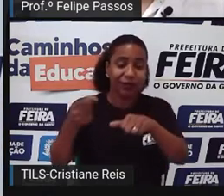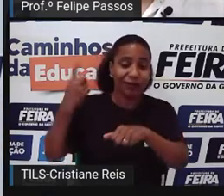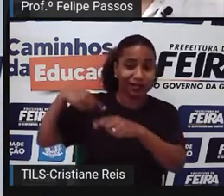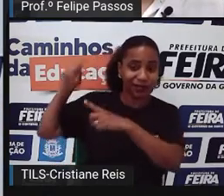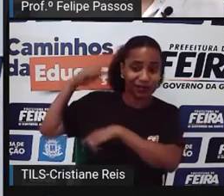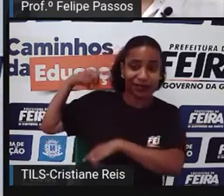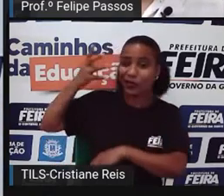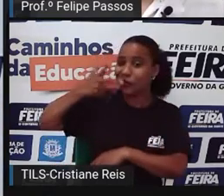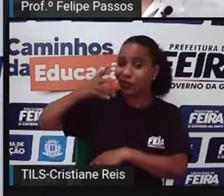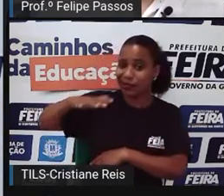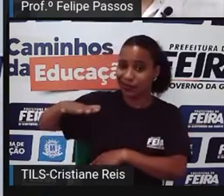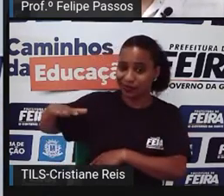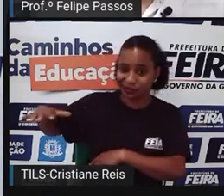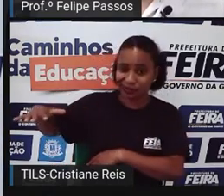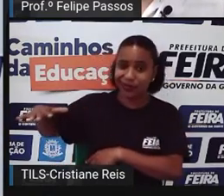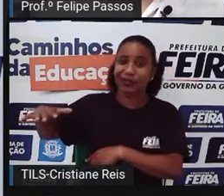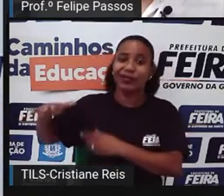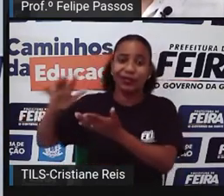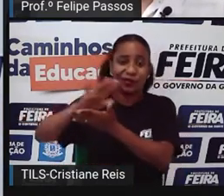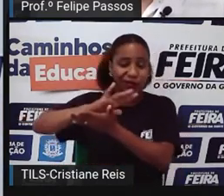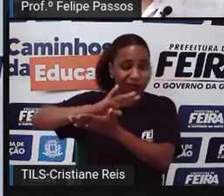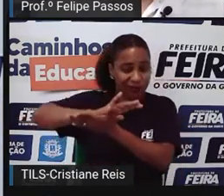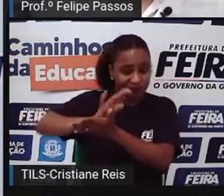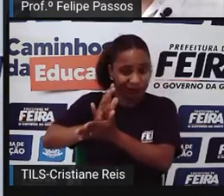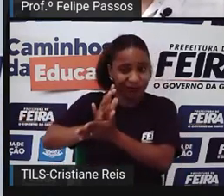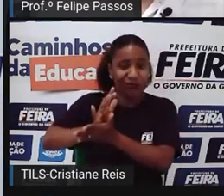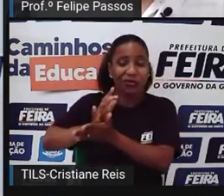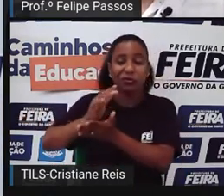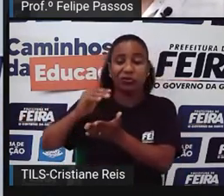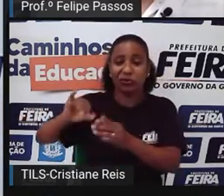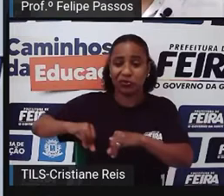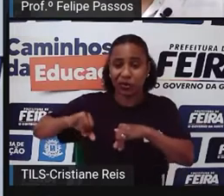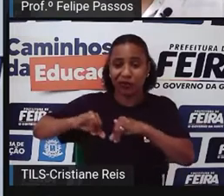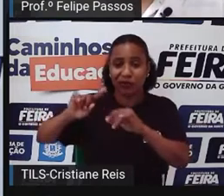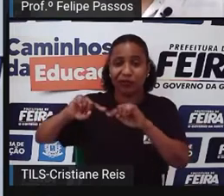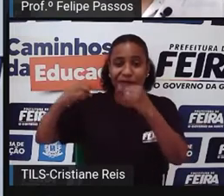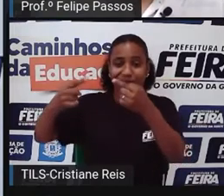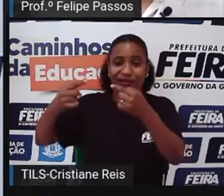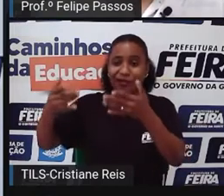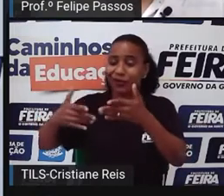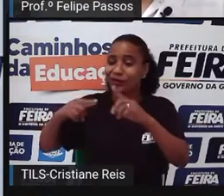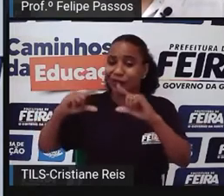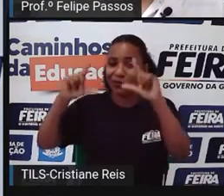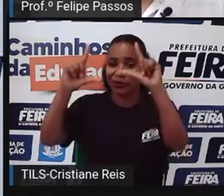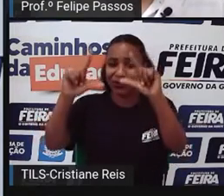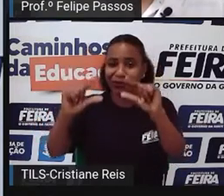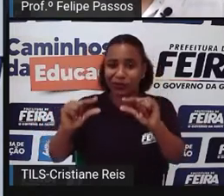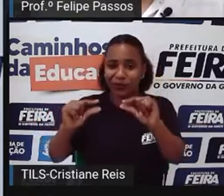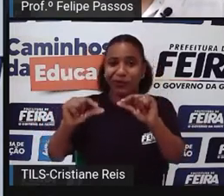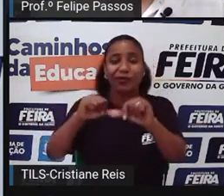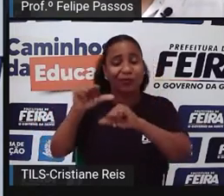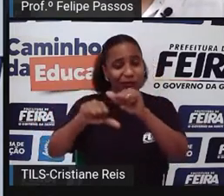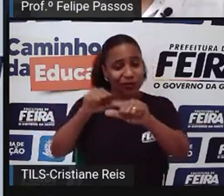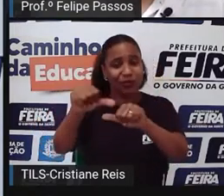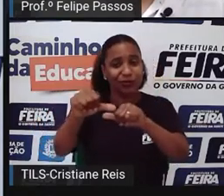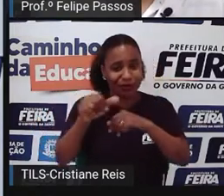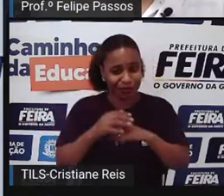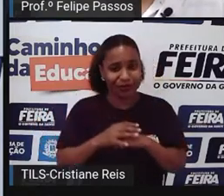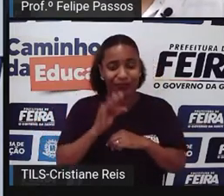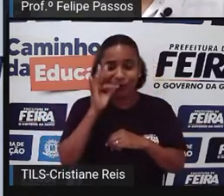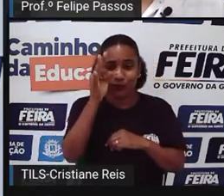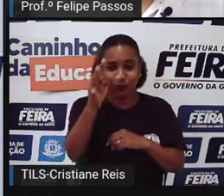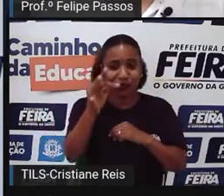muito Muito Verdade E isso é interessante Então eu acredito Que daqui para o futuro Também vai mudar